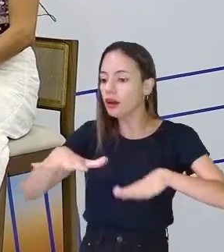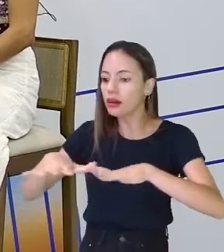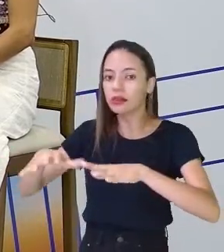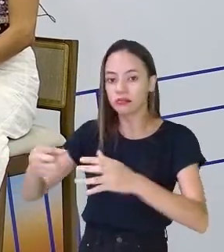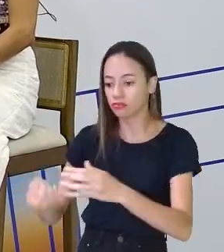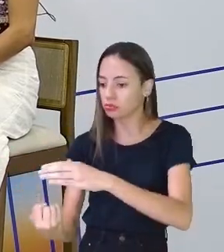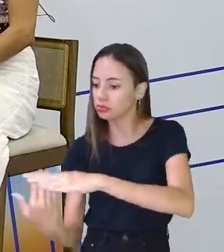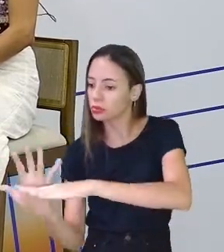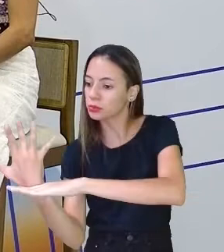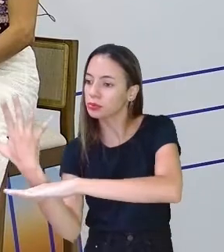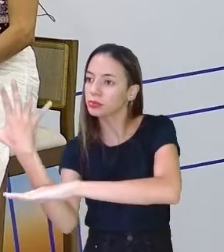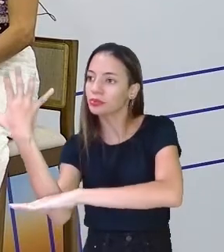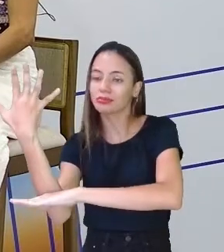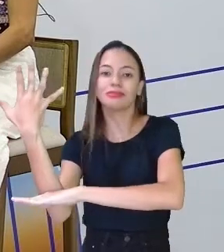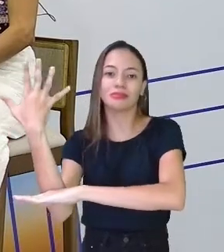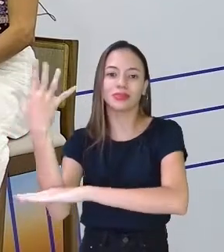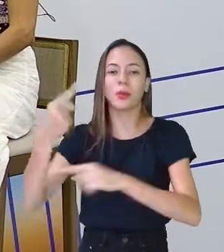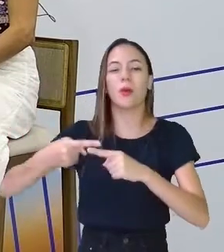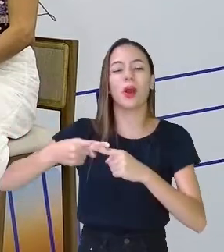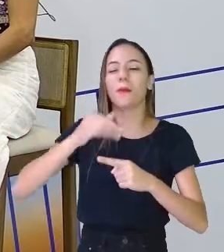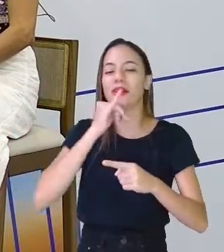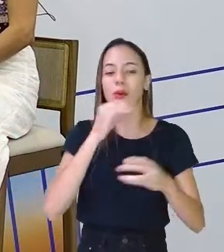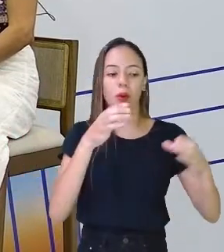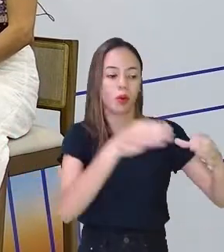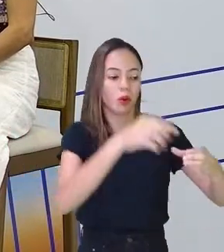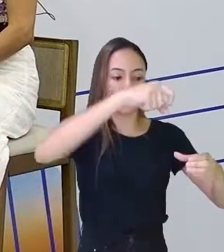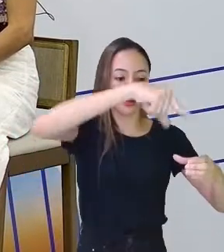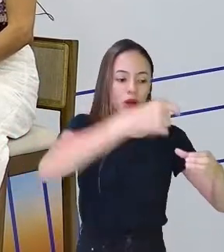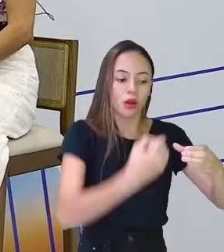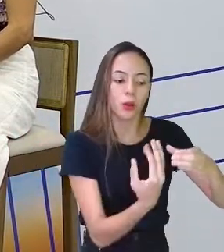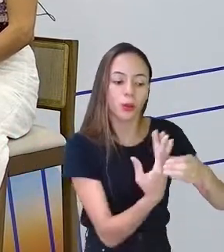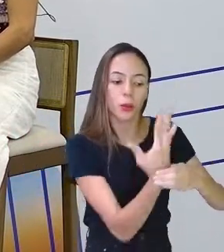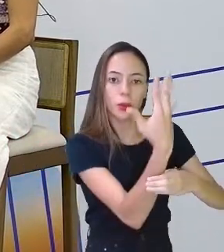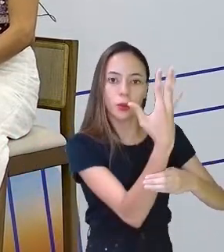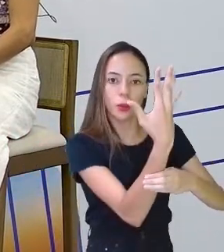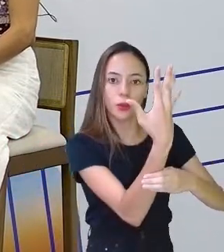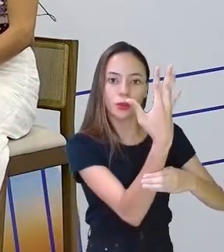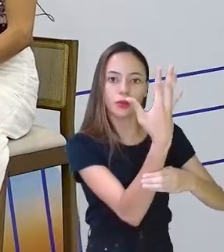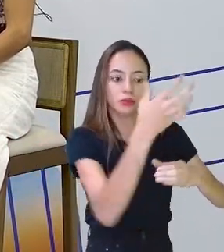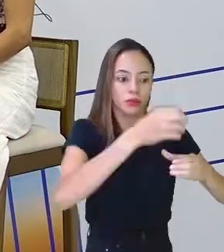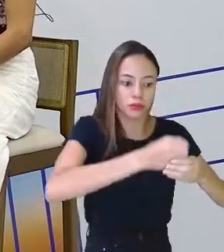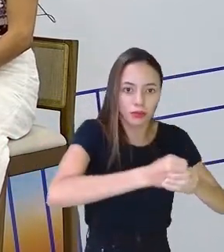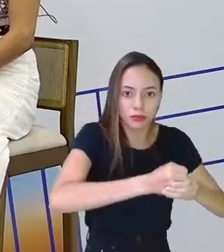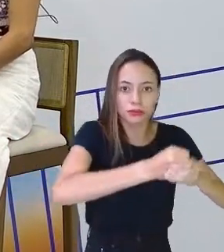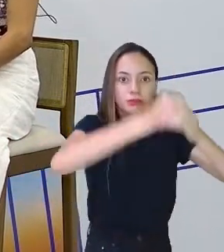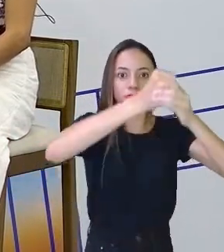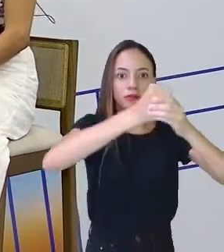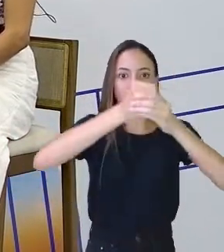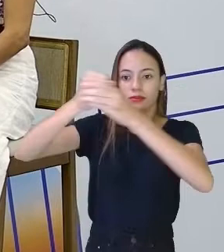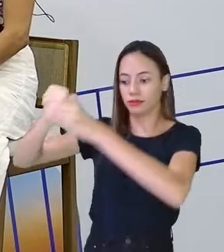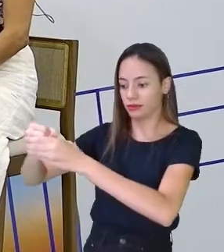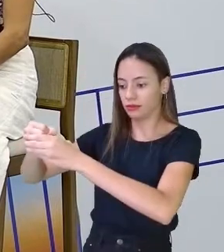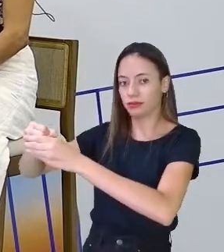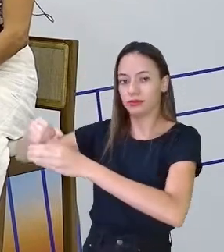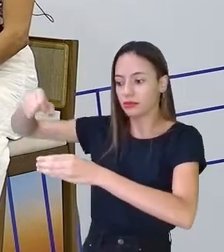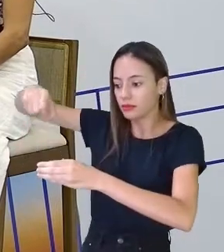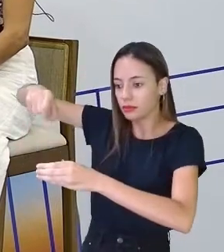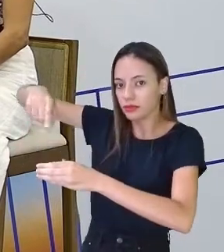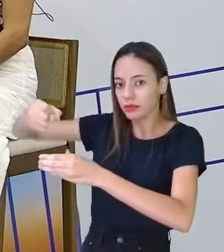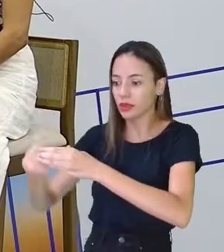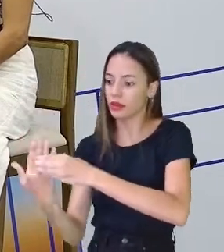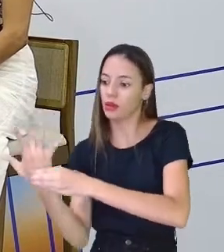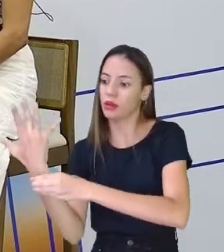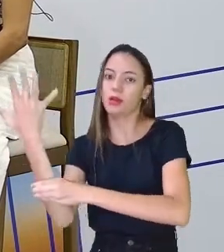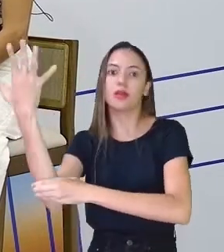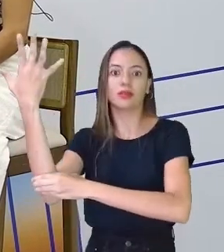até ela crescer. Crescer um pouquinho, a gente tira ela sem quebrar as raízes. E planta no solo. Pra ela